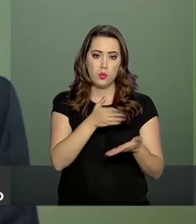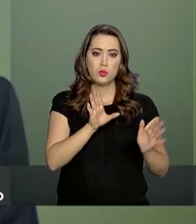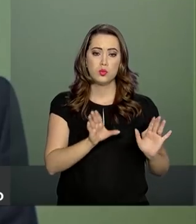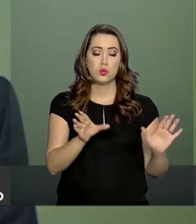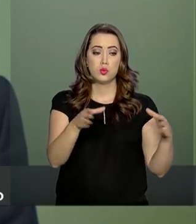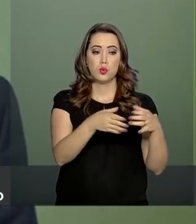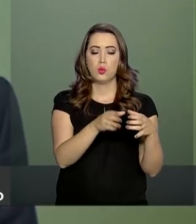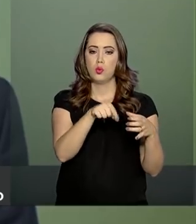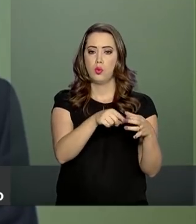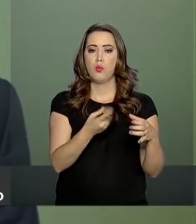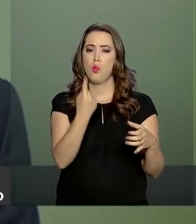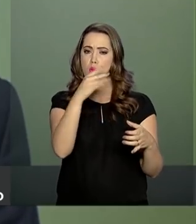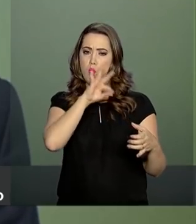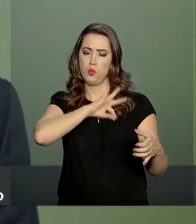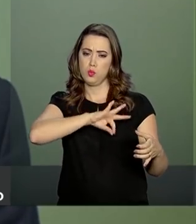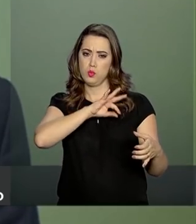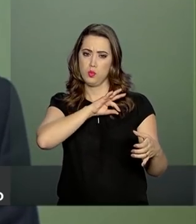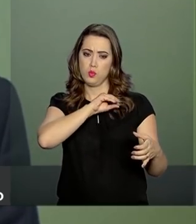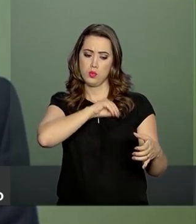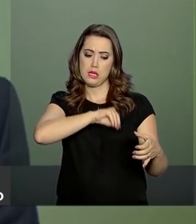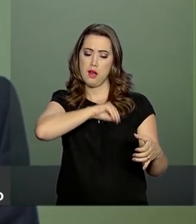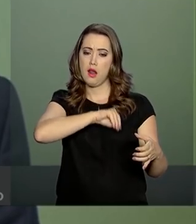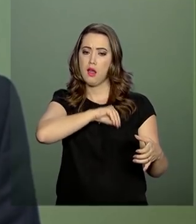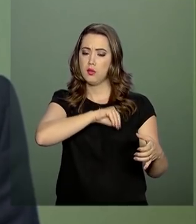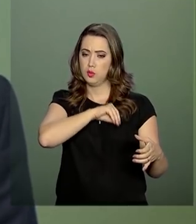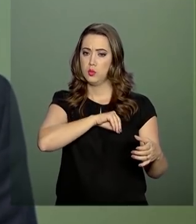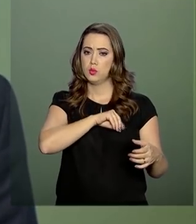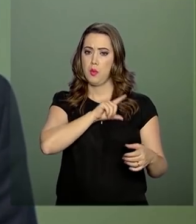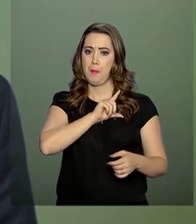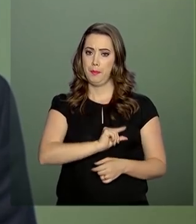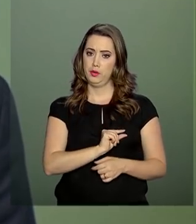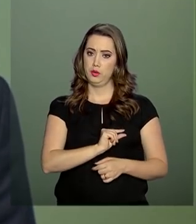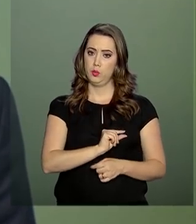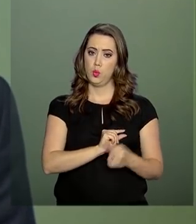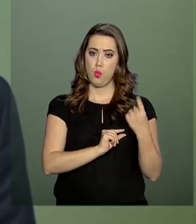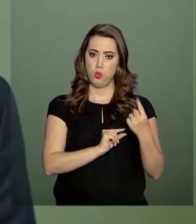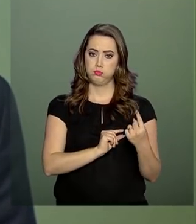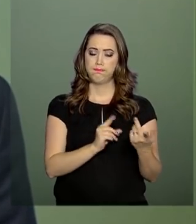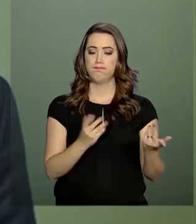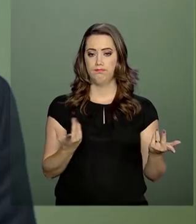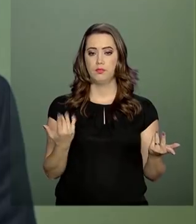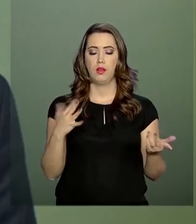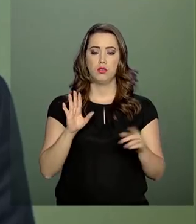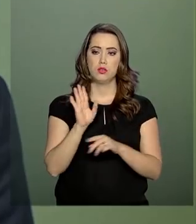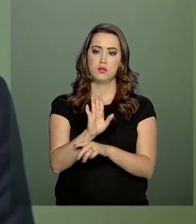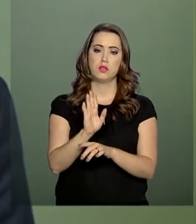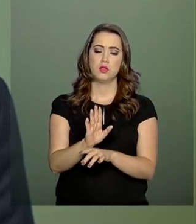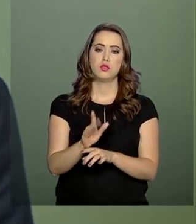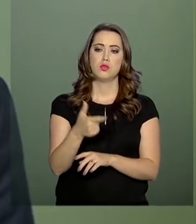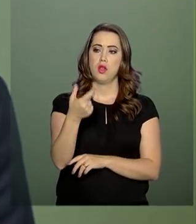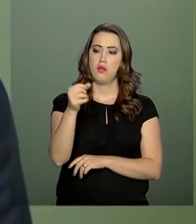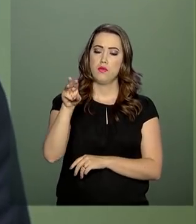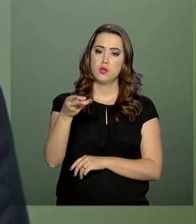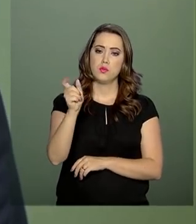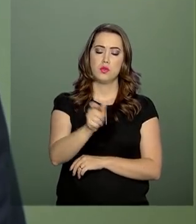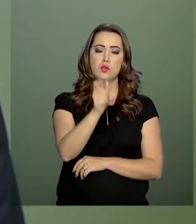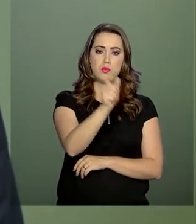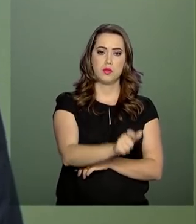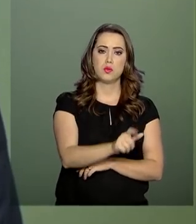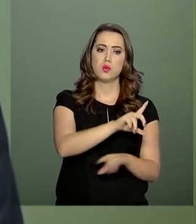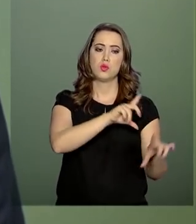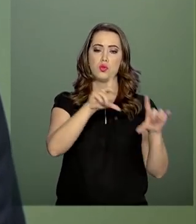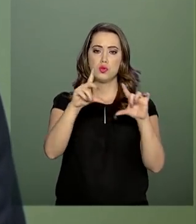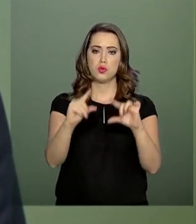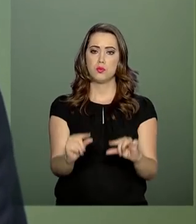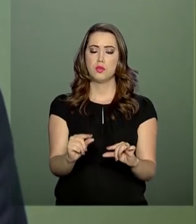nessa faixa, ganham um salário mínimo no Brasil, a gente vai estar atendendo aproximadamente 20 milhões de contribuintes vão ter uma pequena